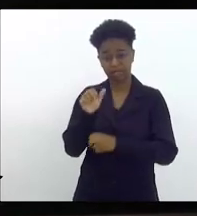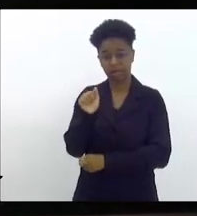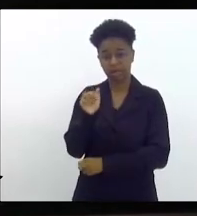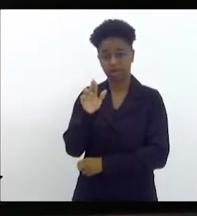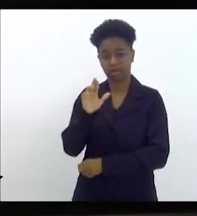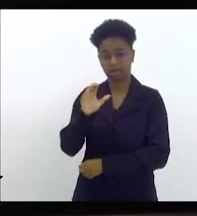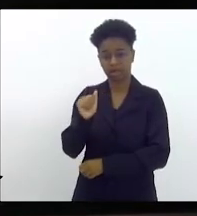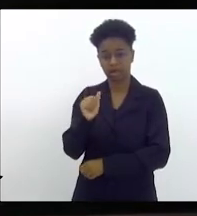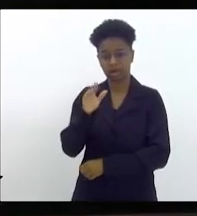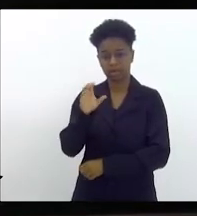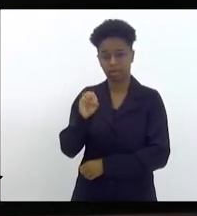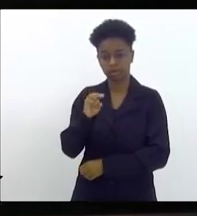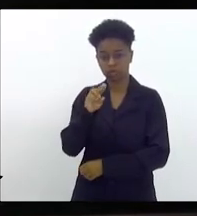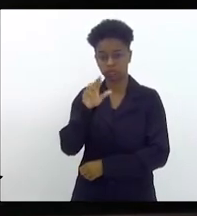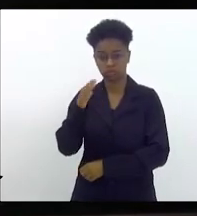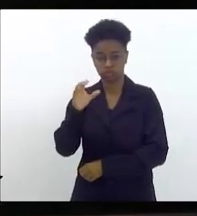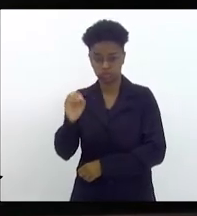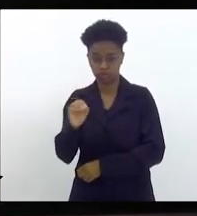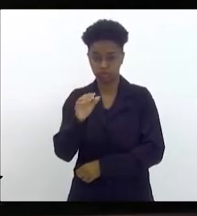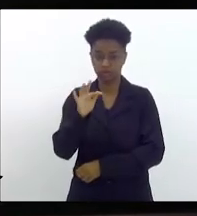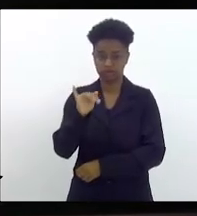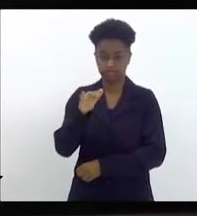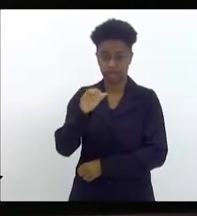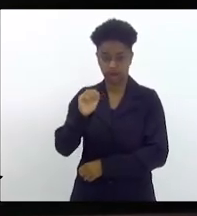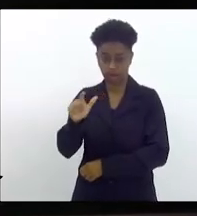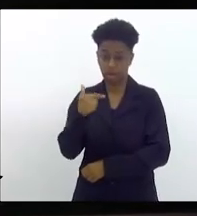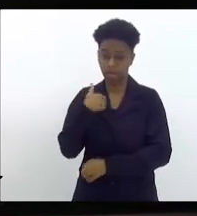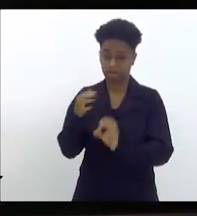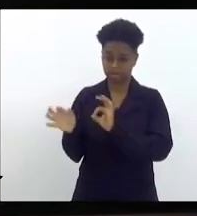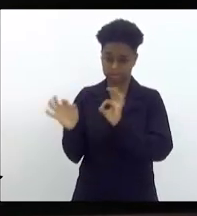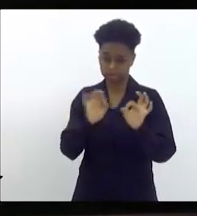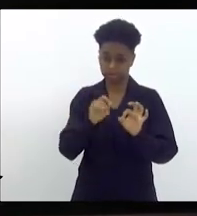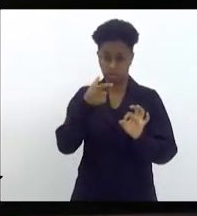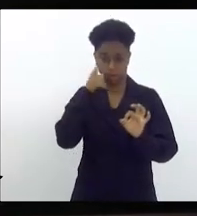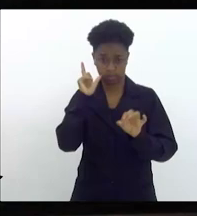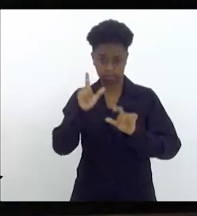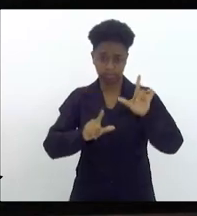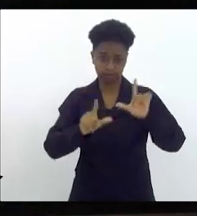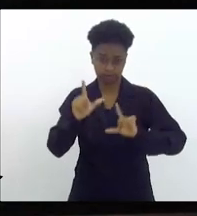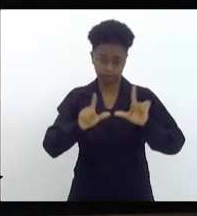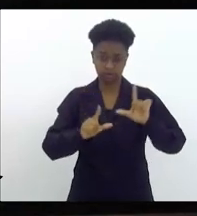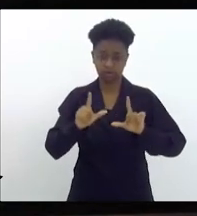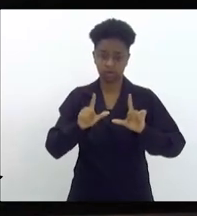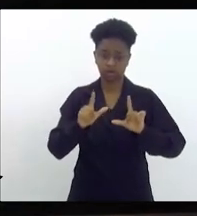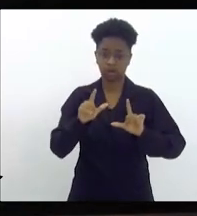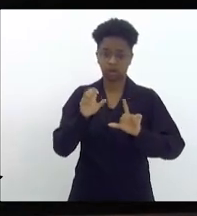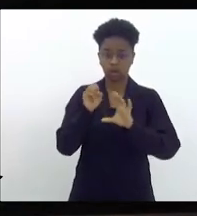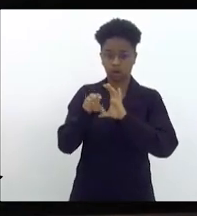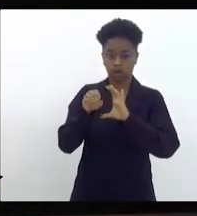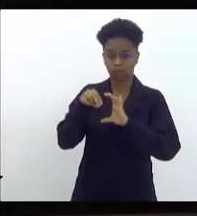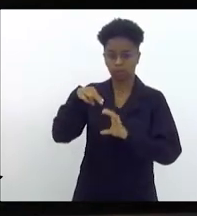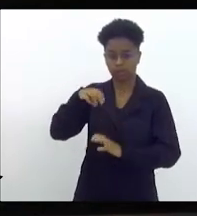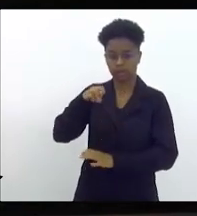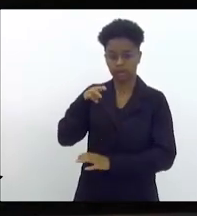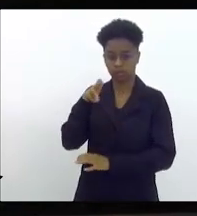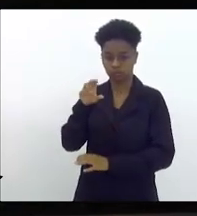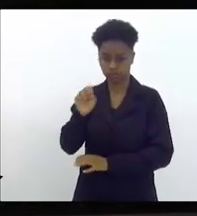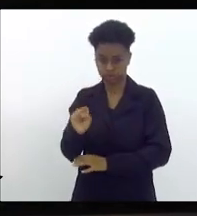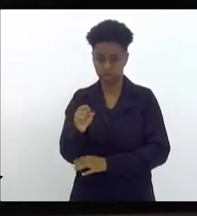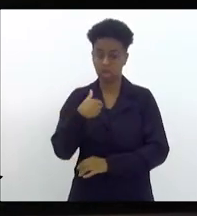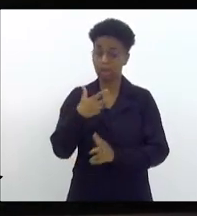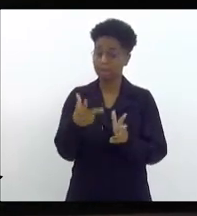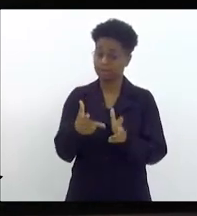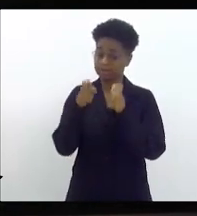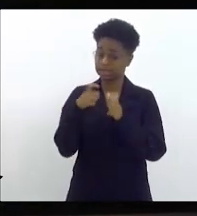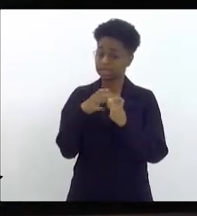eu assisti ontem a Globo News, e fiquei muito atenta e pude observar que existia uma grande diferença entre